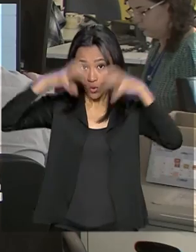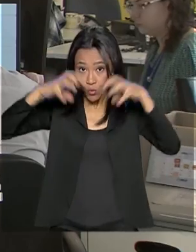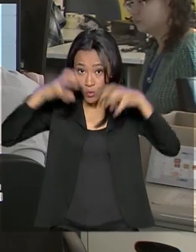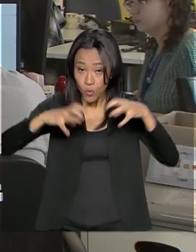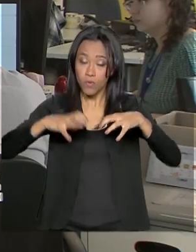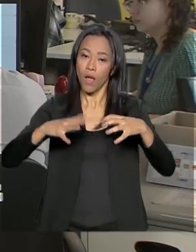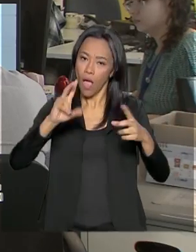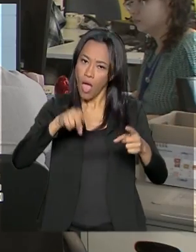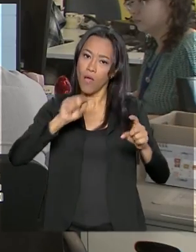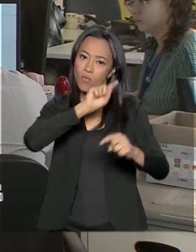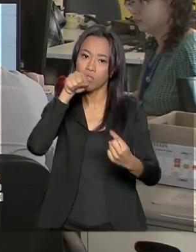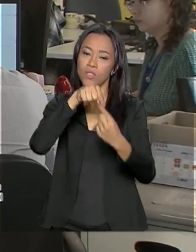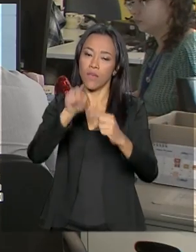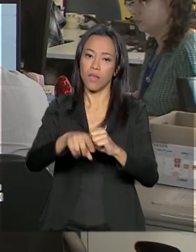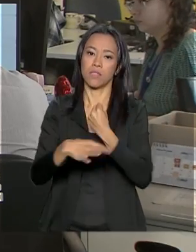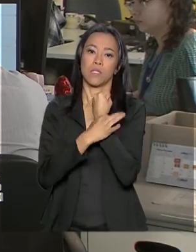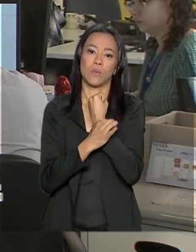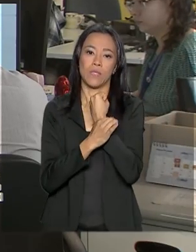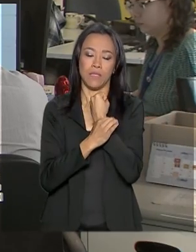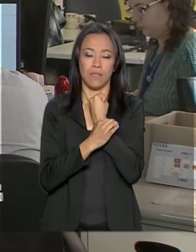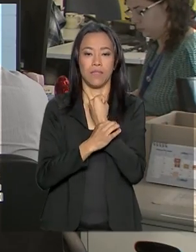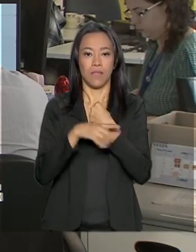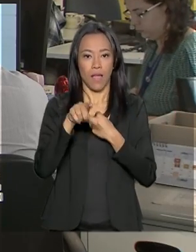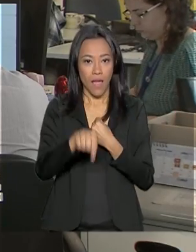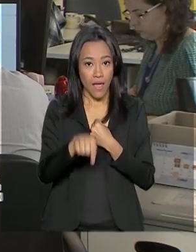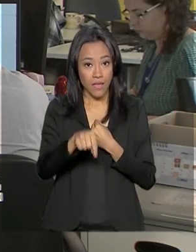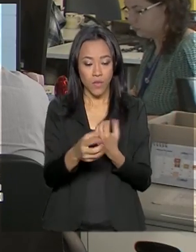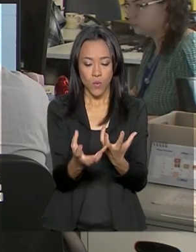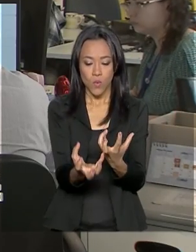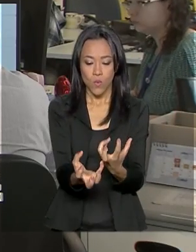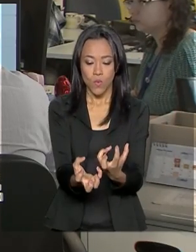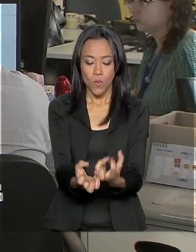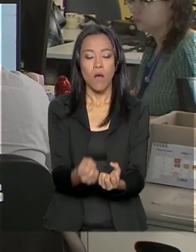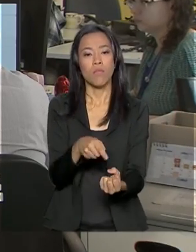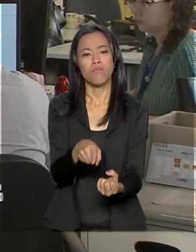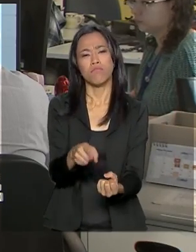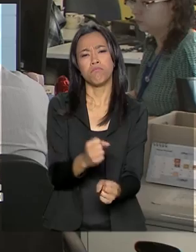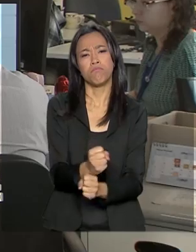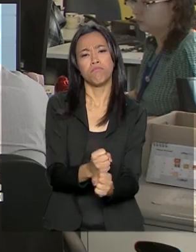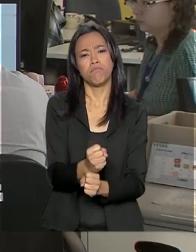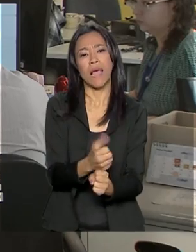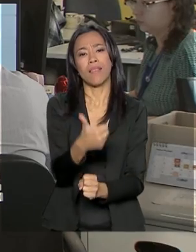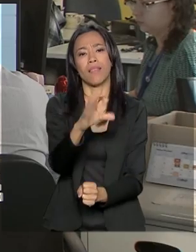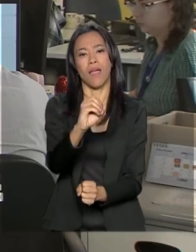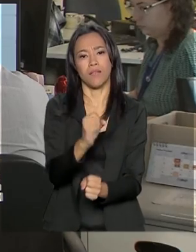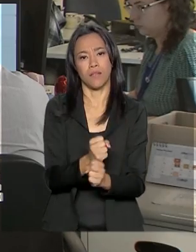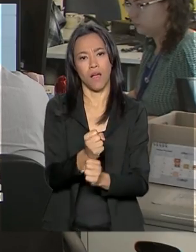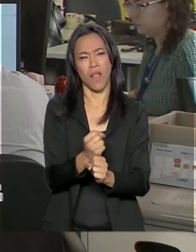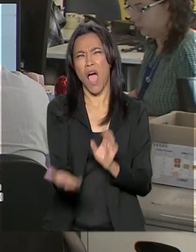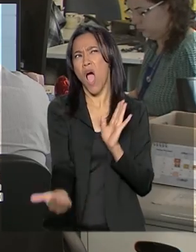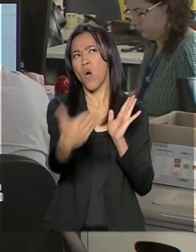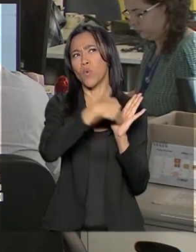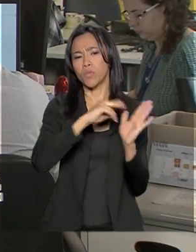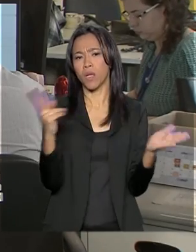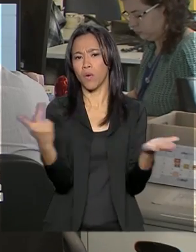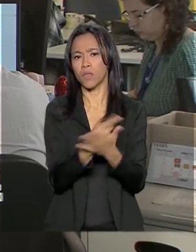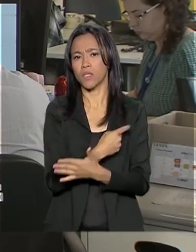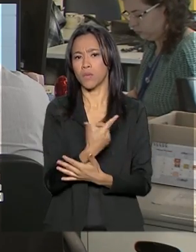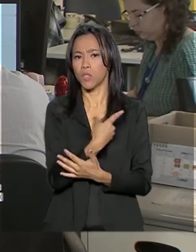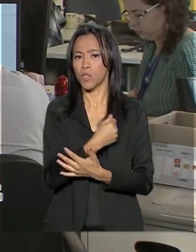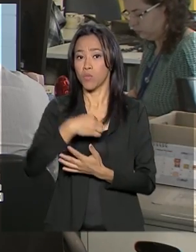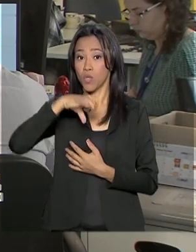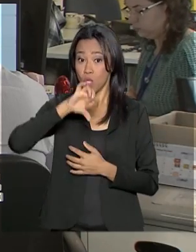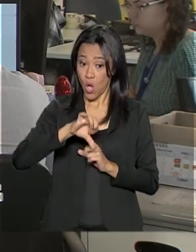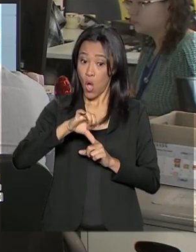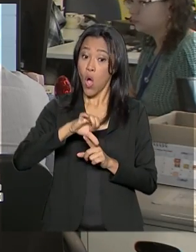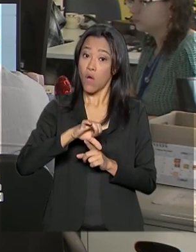condições de segurança. A camada porosa de atrito tem durabilidade de 10 anos e a última manutenção foi em 2009 e,